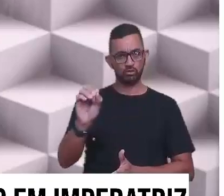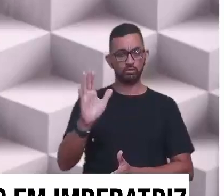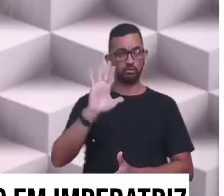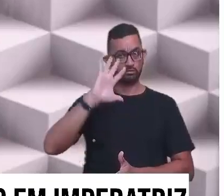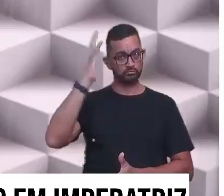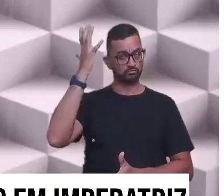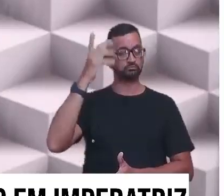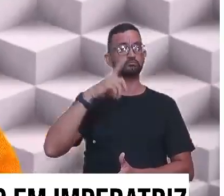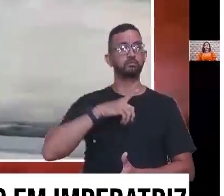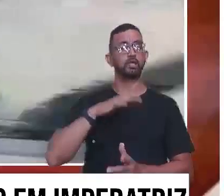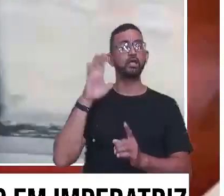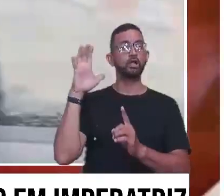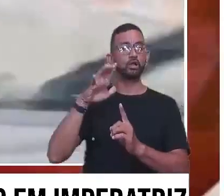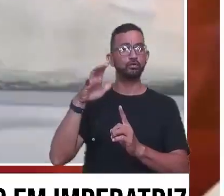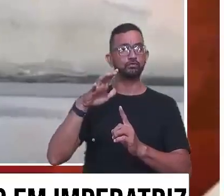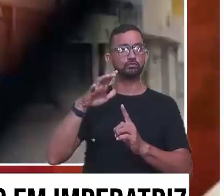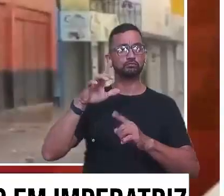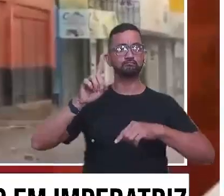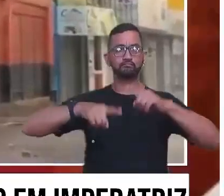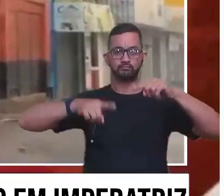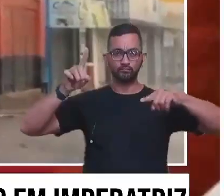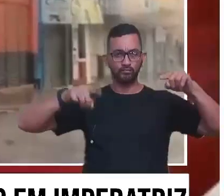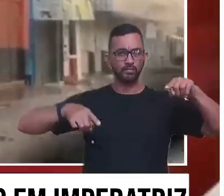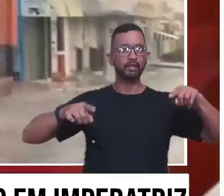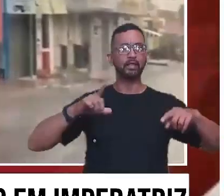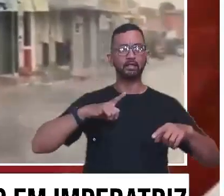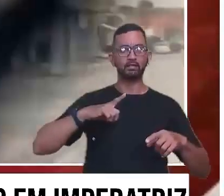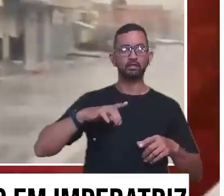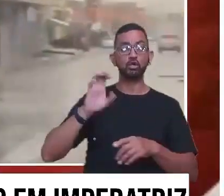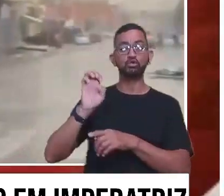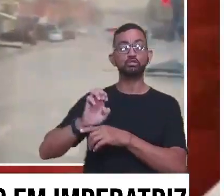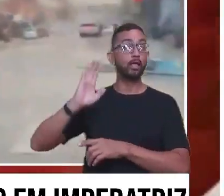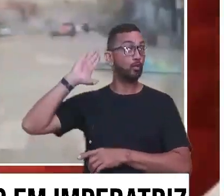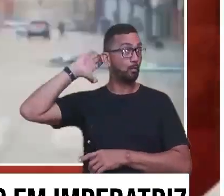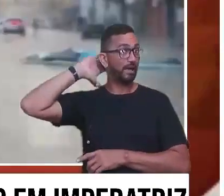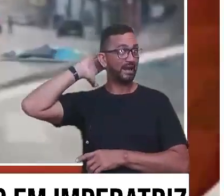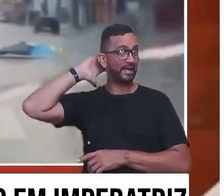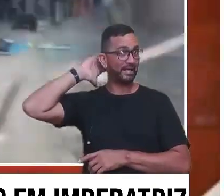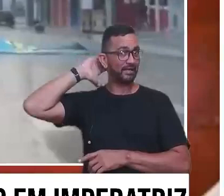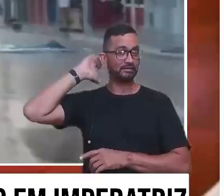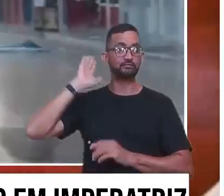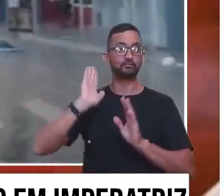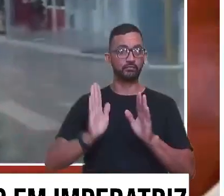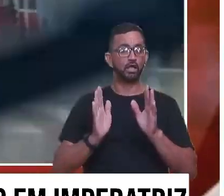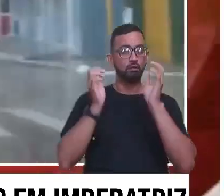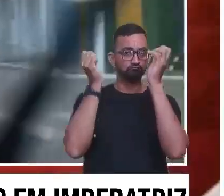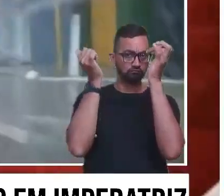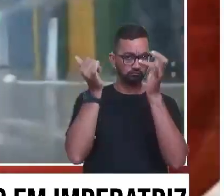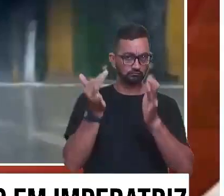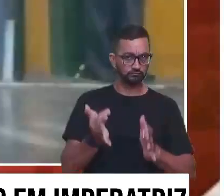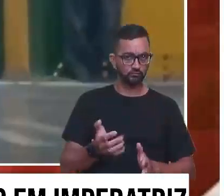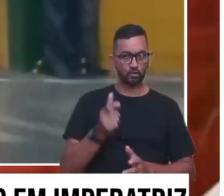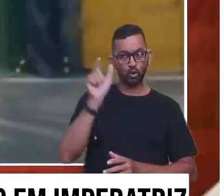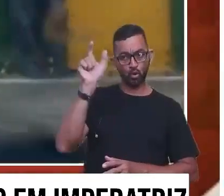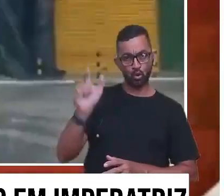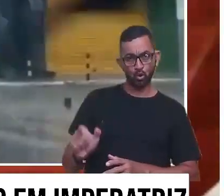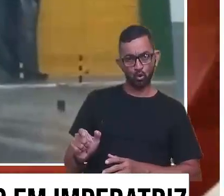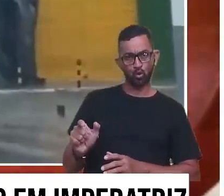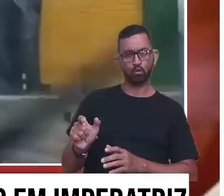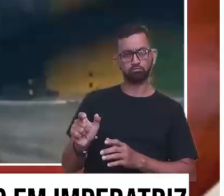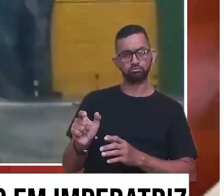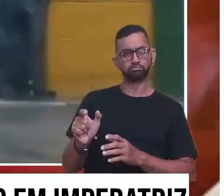no sábado aqui em Imperatriz foi influenciado por uma instabilidade atmosférica que veio do estado do Pará. Segundo relatos do